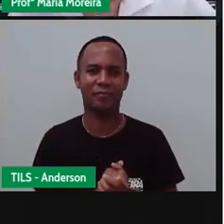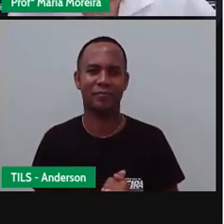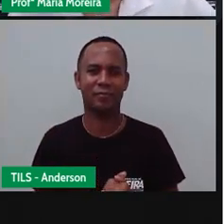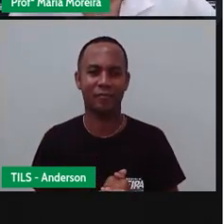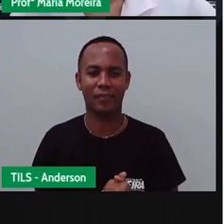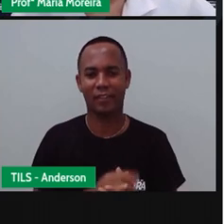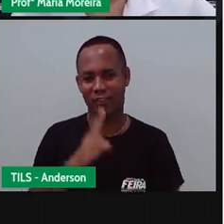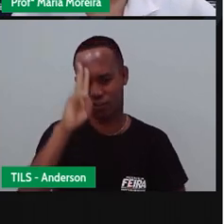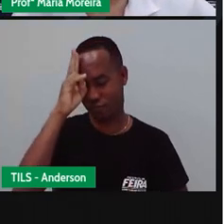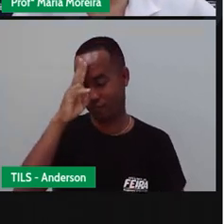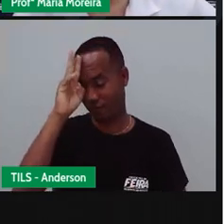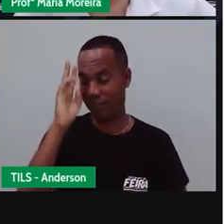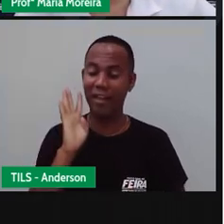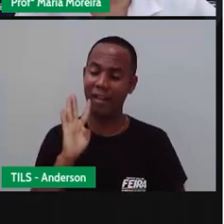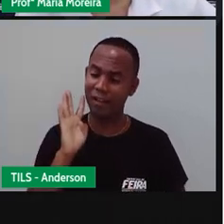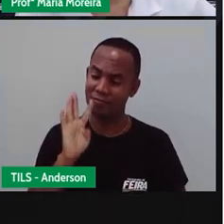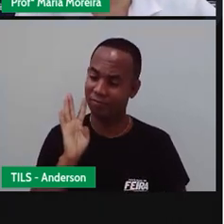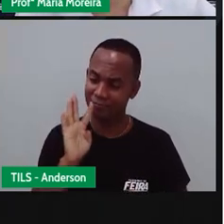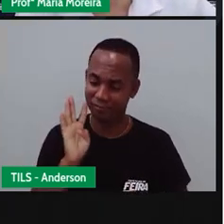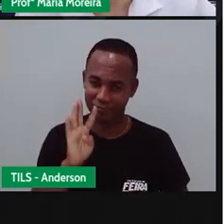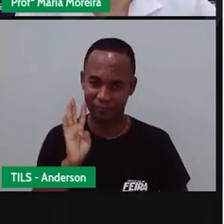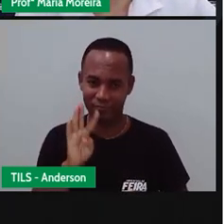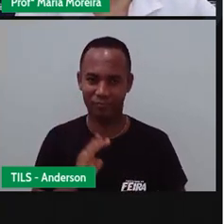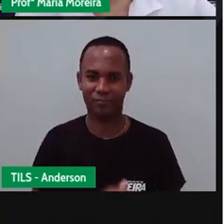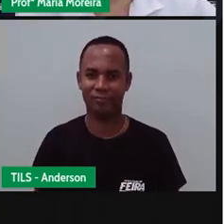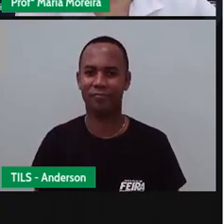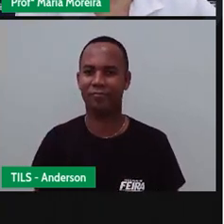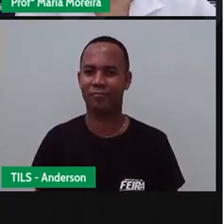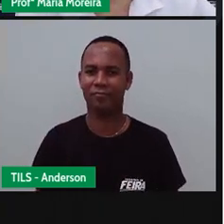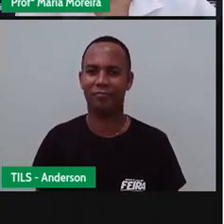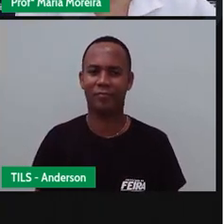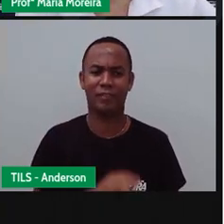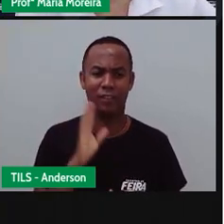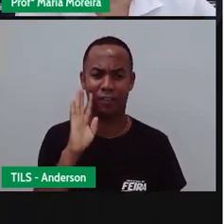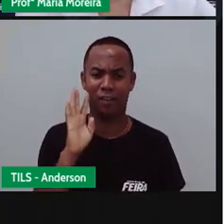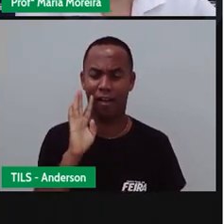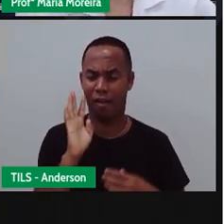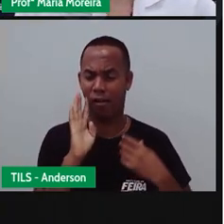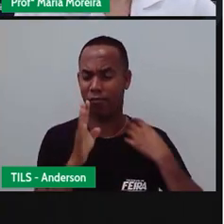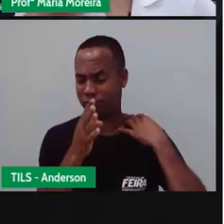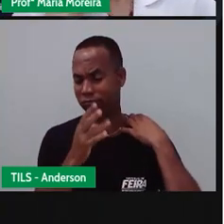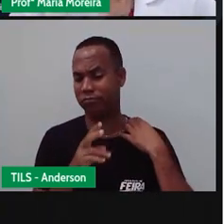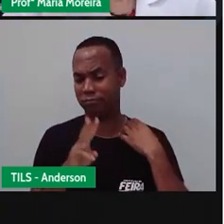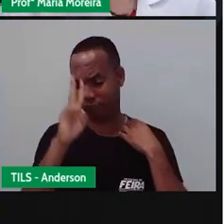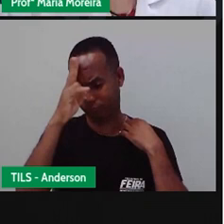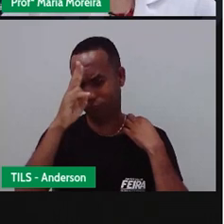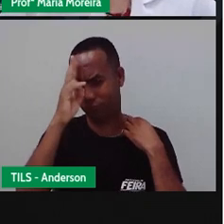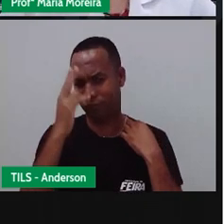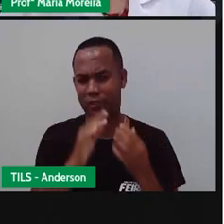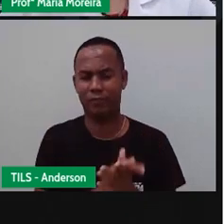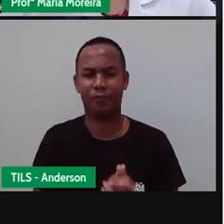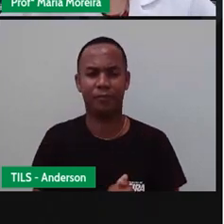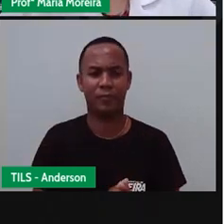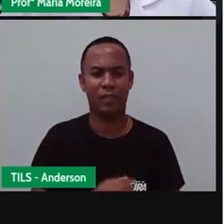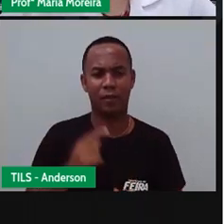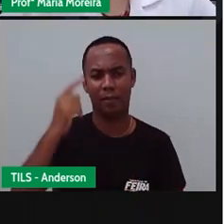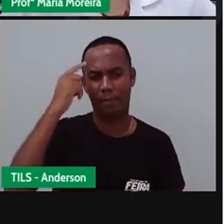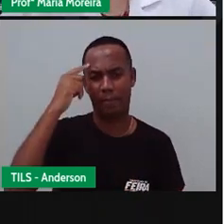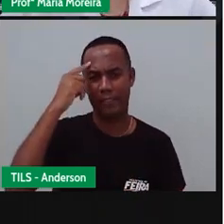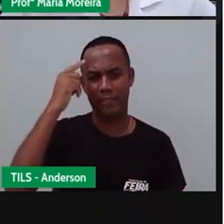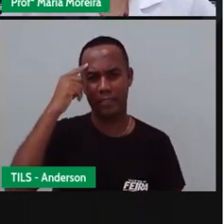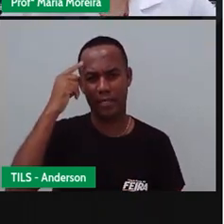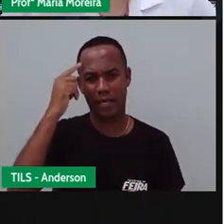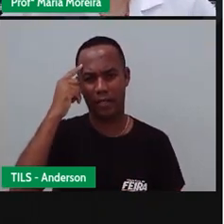gostou da história Anderson? Pois é Uma história bem legal Né? Bom Vamos pensar sobre o texto